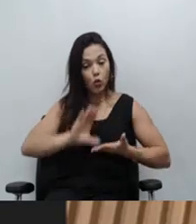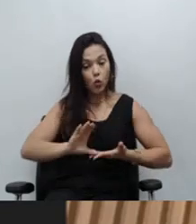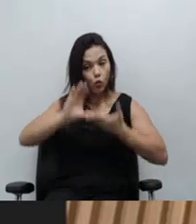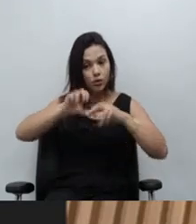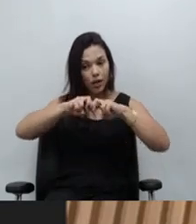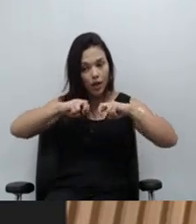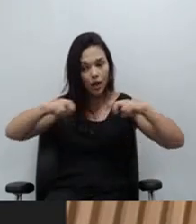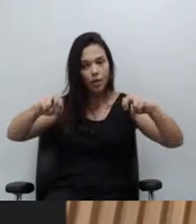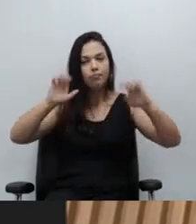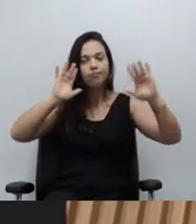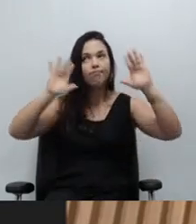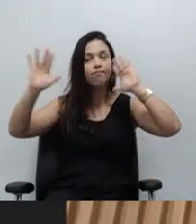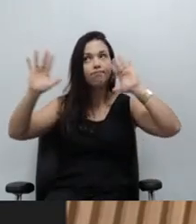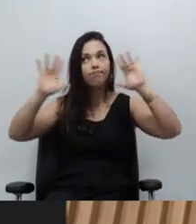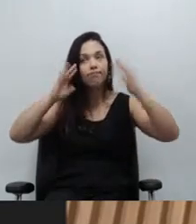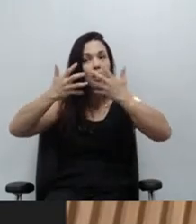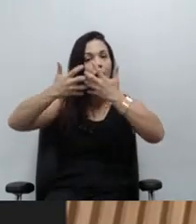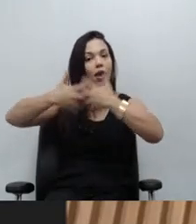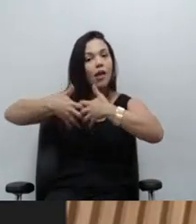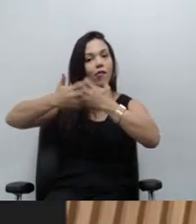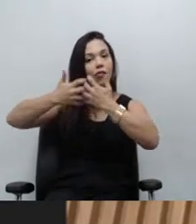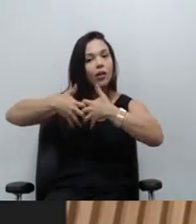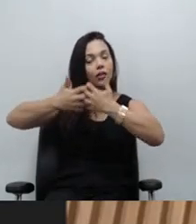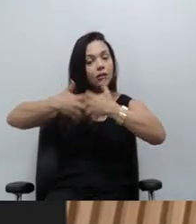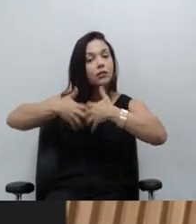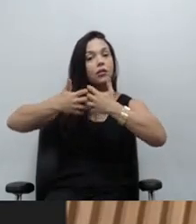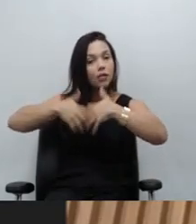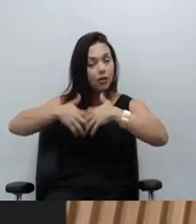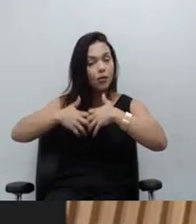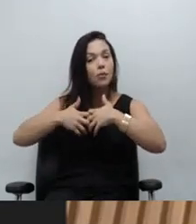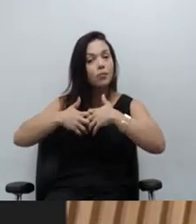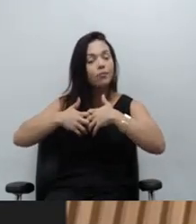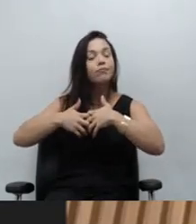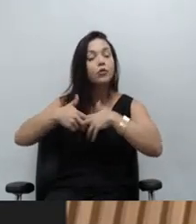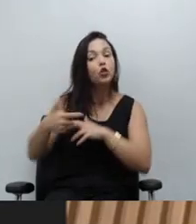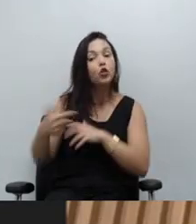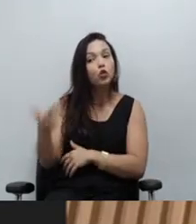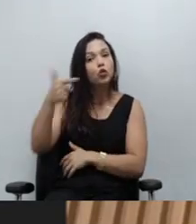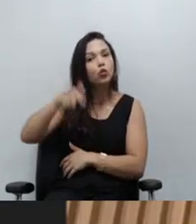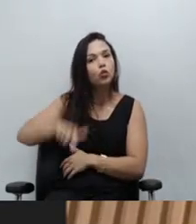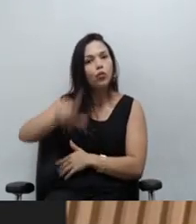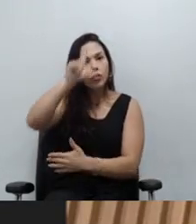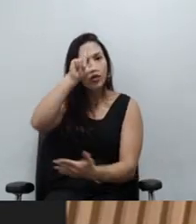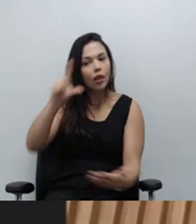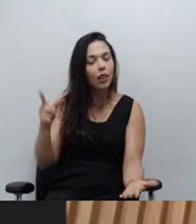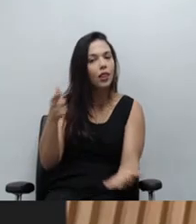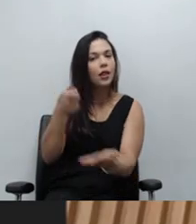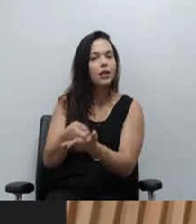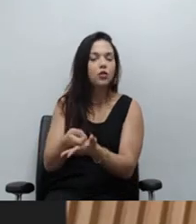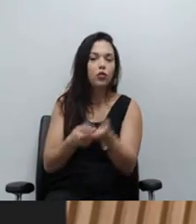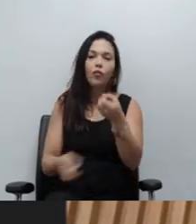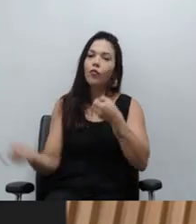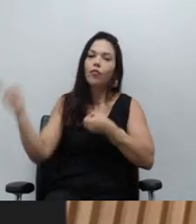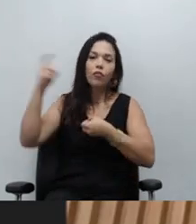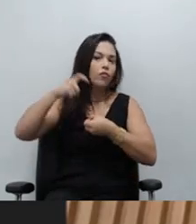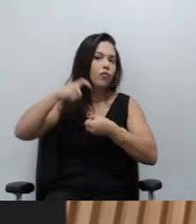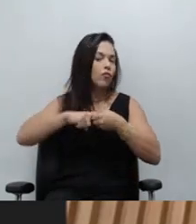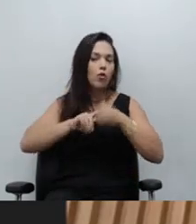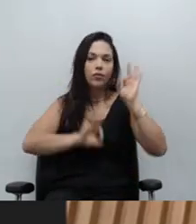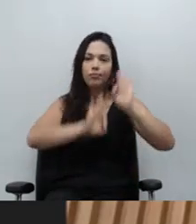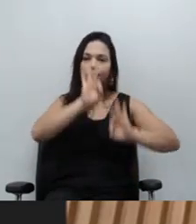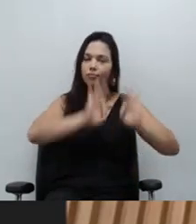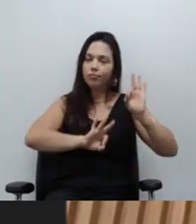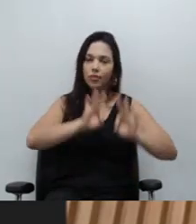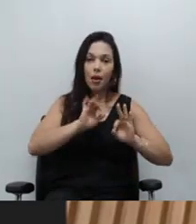excelentíssimos senhores conselheiros e conselheiras para que possam rever essa decisão e que possam